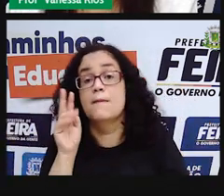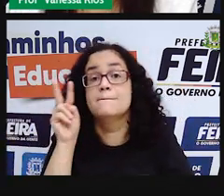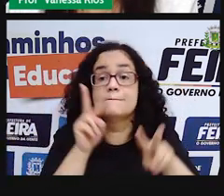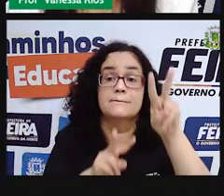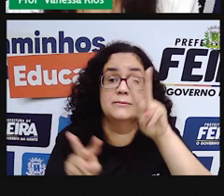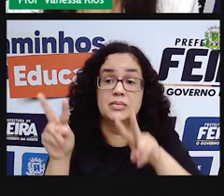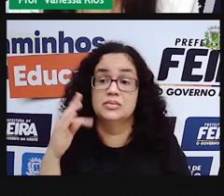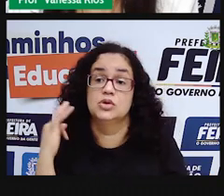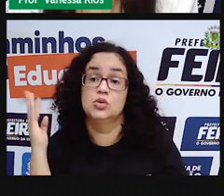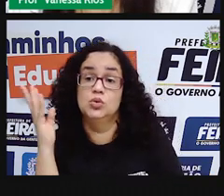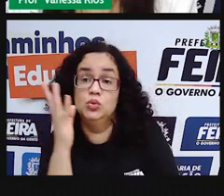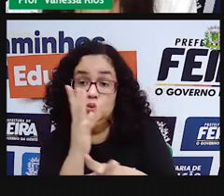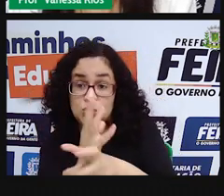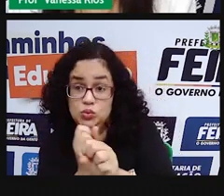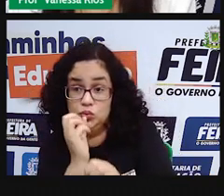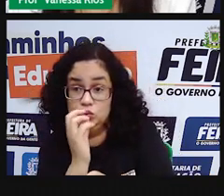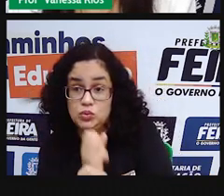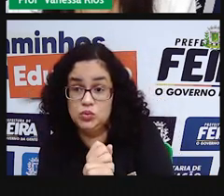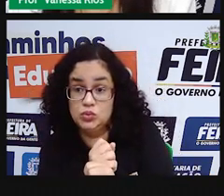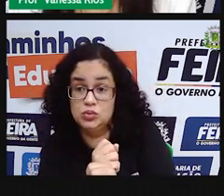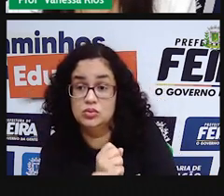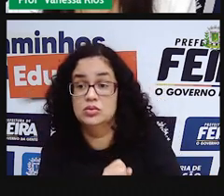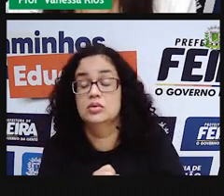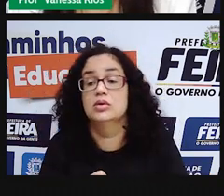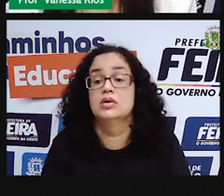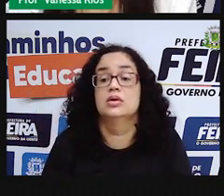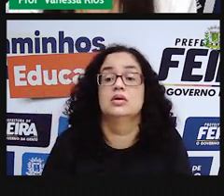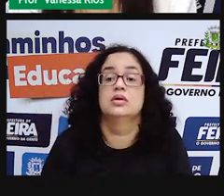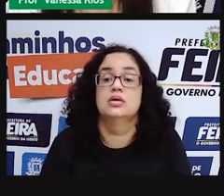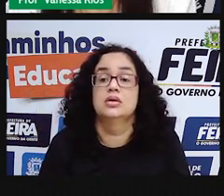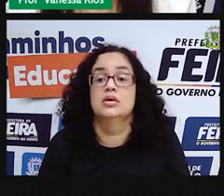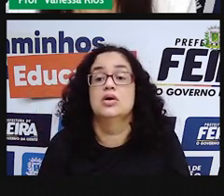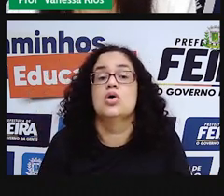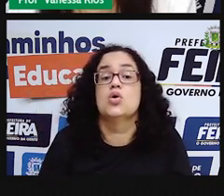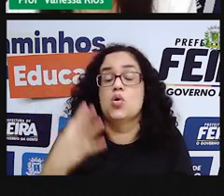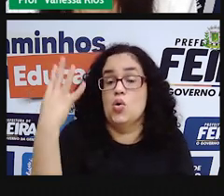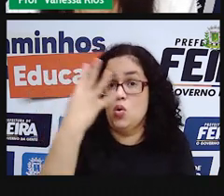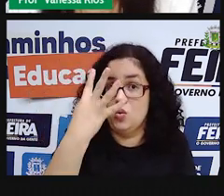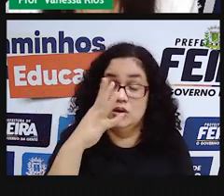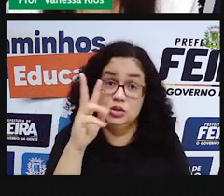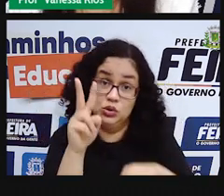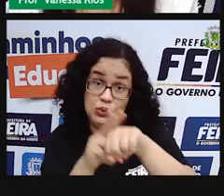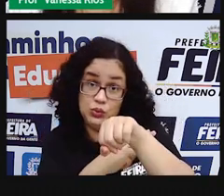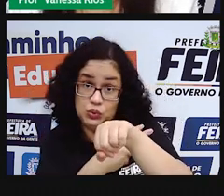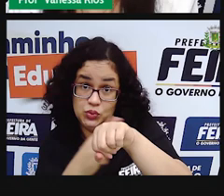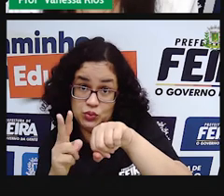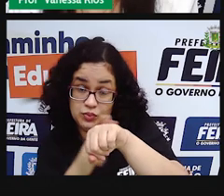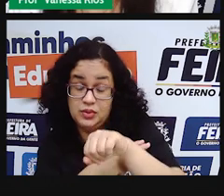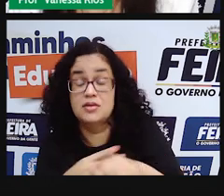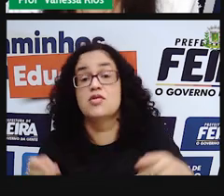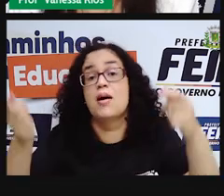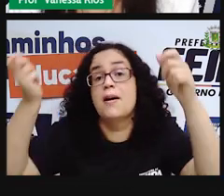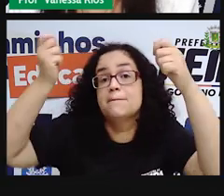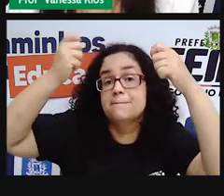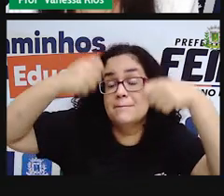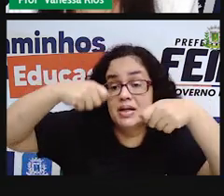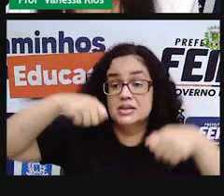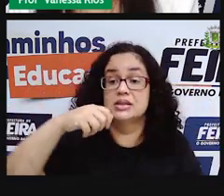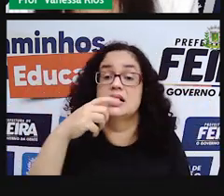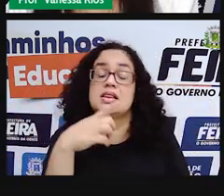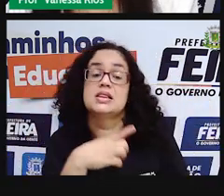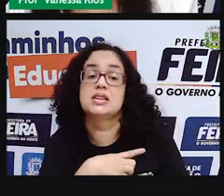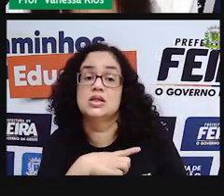cálculo que para eu comprar quatro chocolates, eu vou precisar aí gastar o